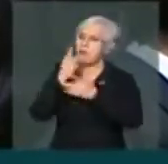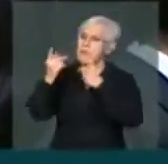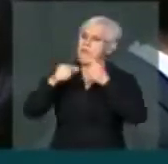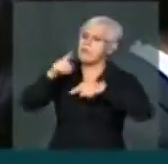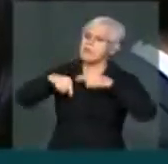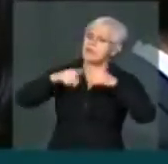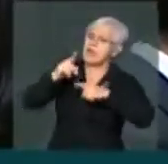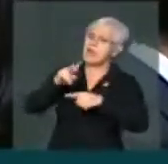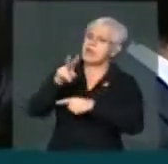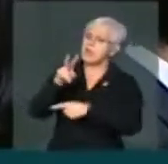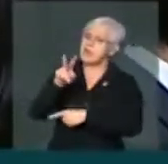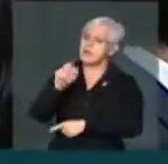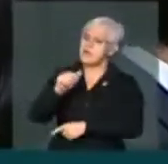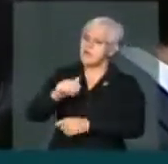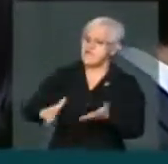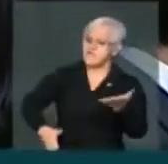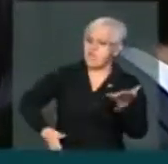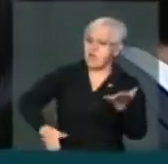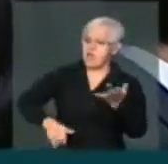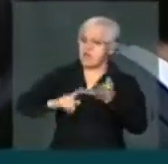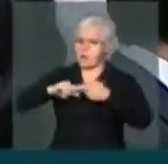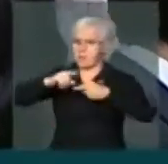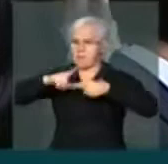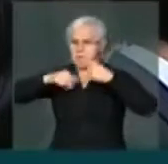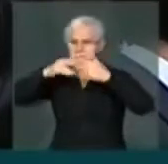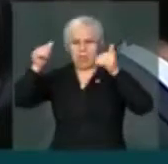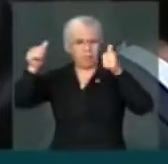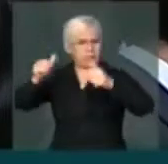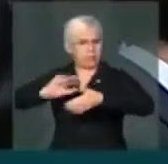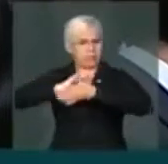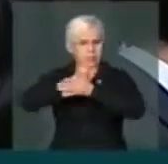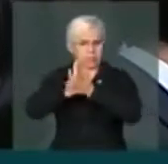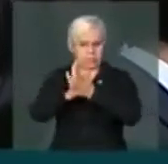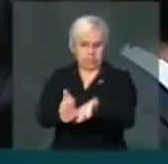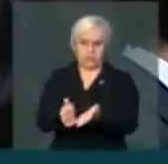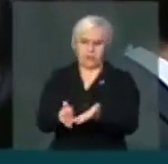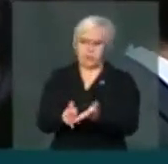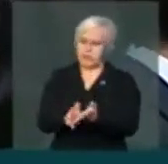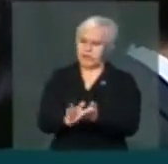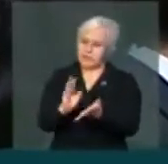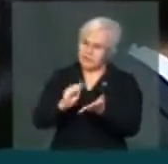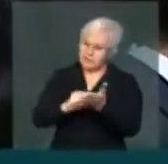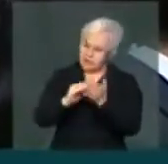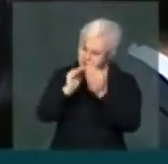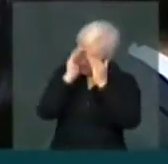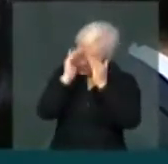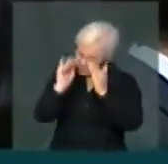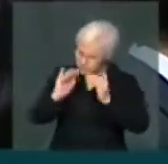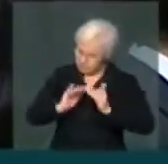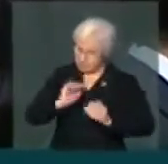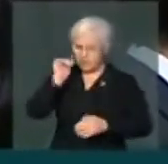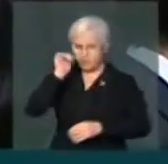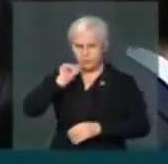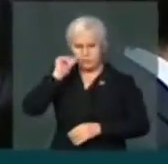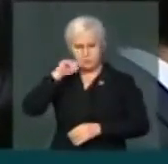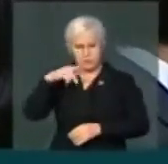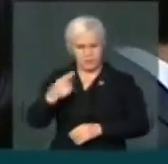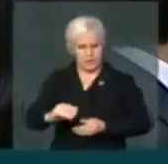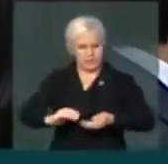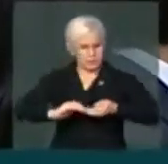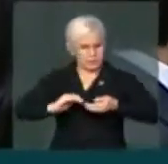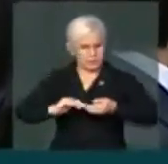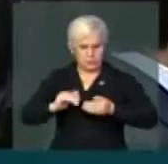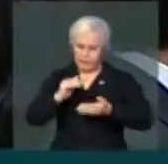vagabunda, além de outras palavrões de baixo calo, isso é um desrespeito profundo às mulheres dentro do Parlamento, ao Congresso Nacional e ao Parlamento